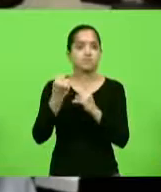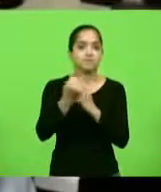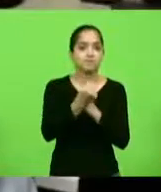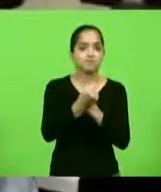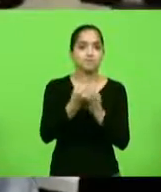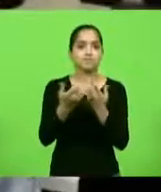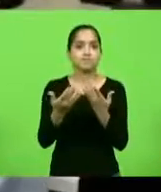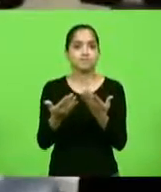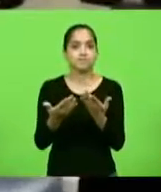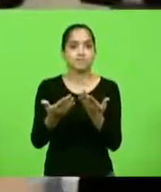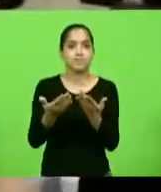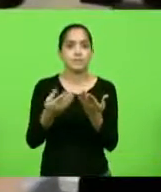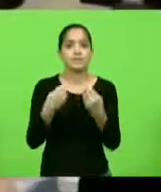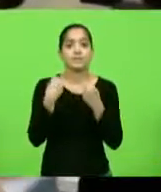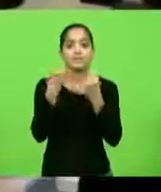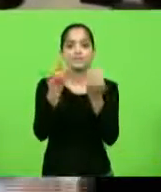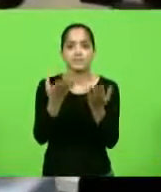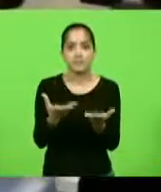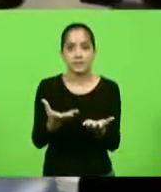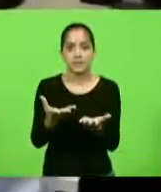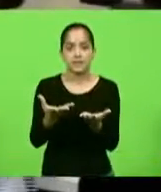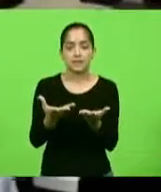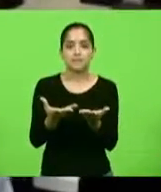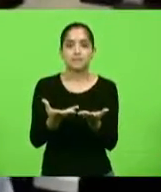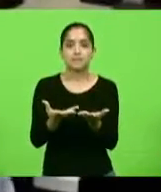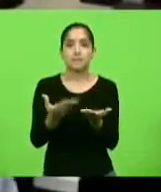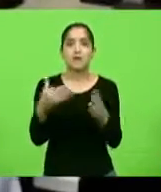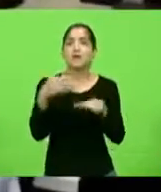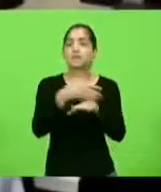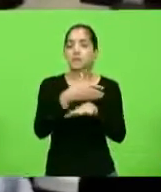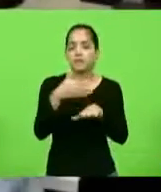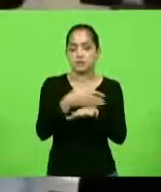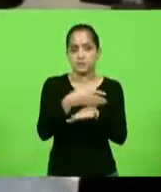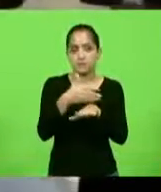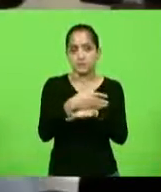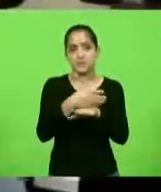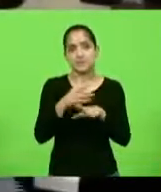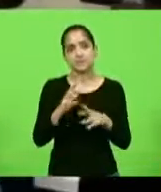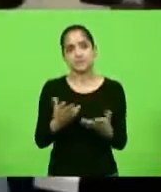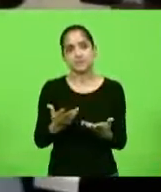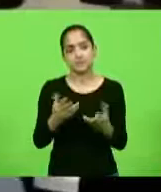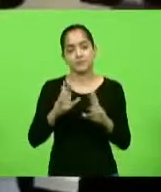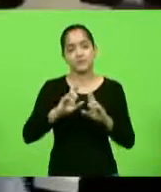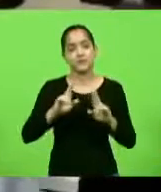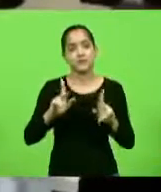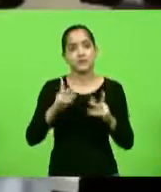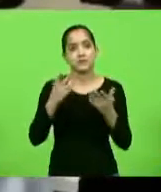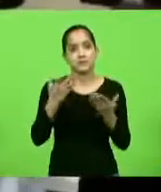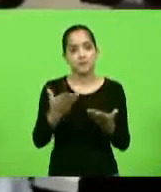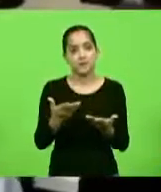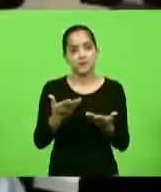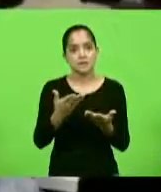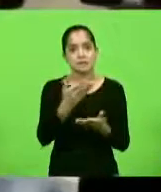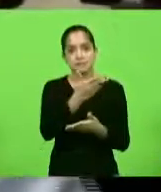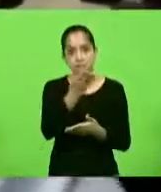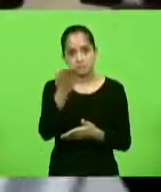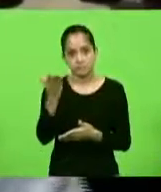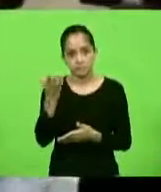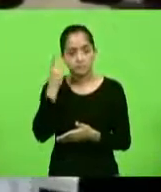essa participação diferenciada. Mas, Ada e todos os amigos,